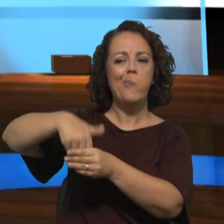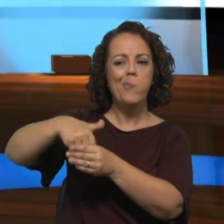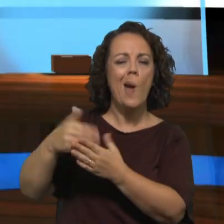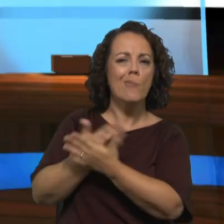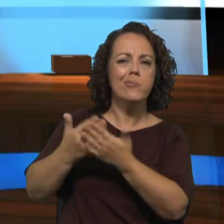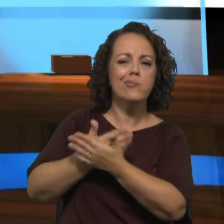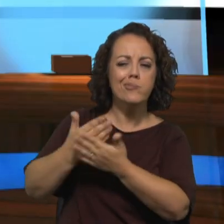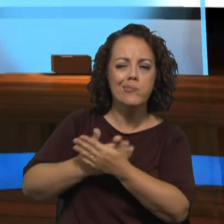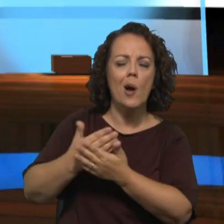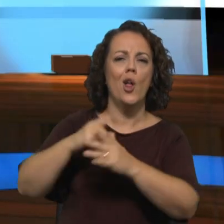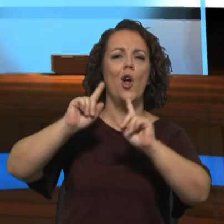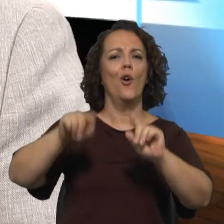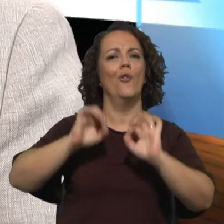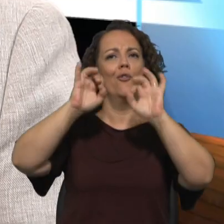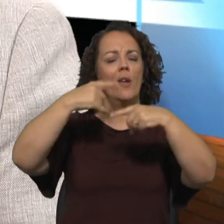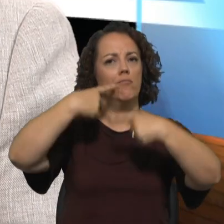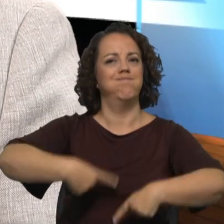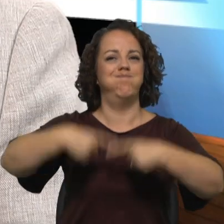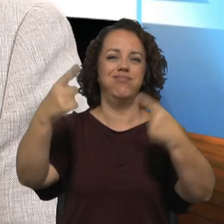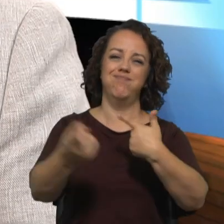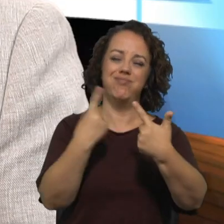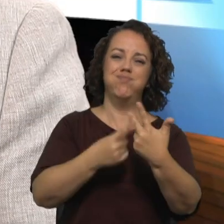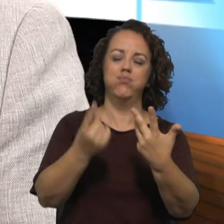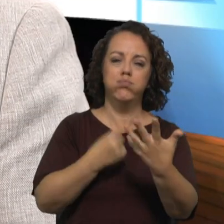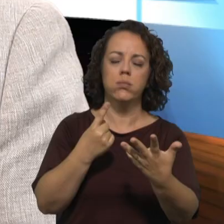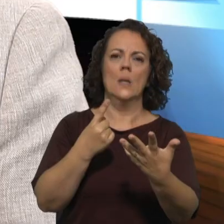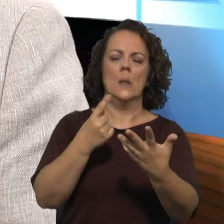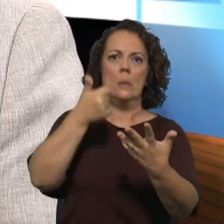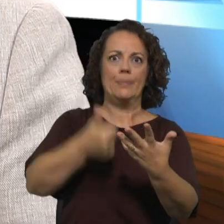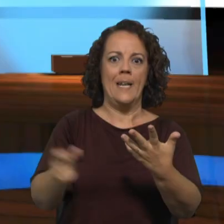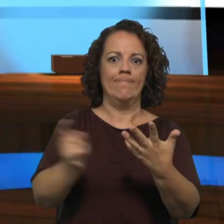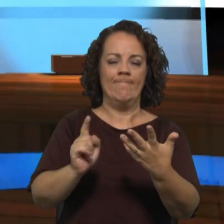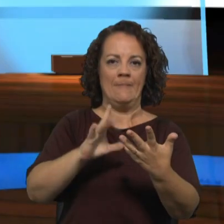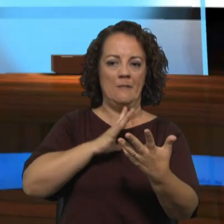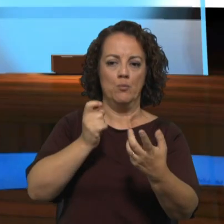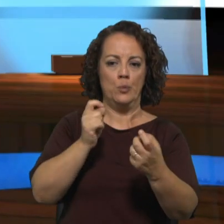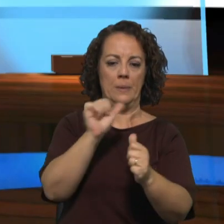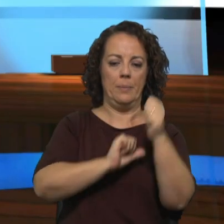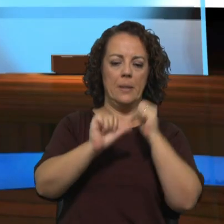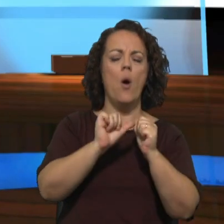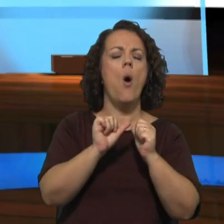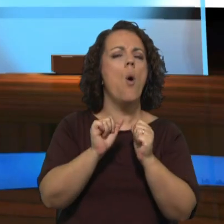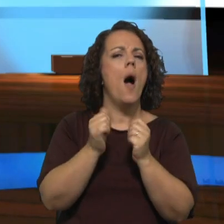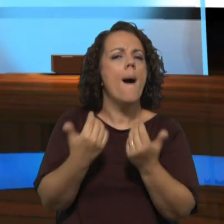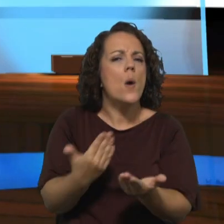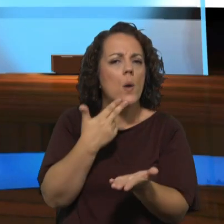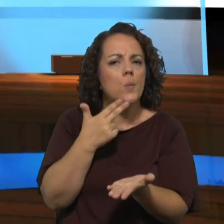correr muito bem, no final, e houve alguns recuos, como é que está a ser gerida, ao fim e ao cabo,